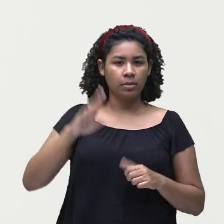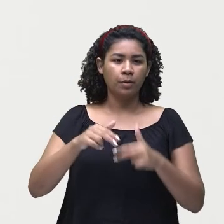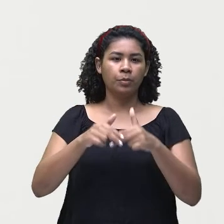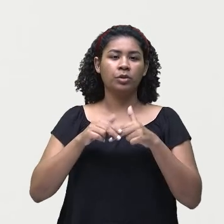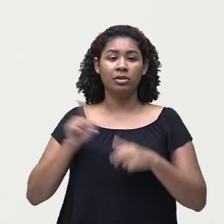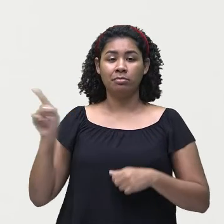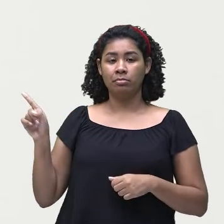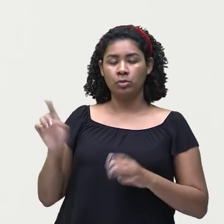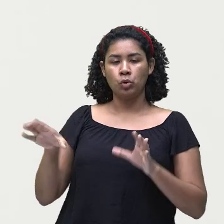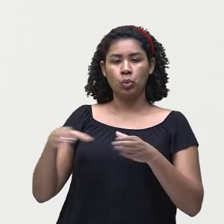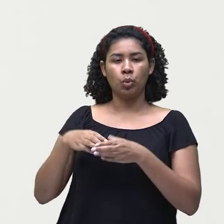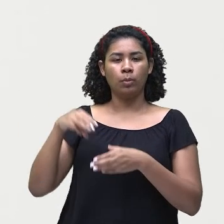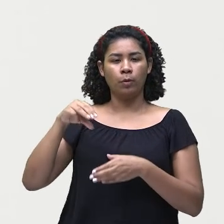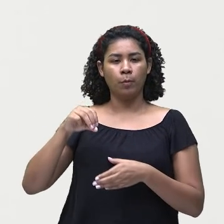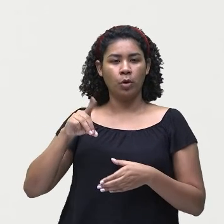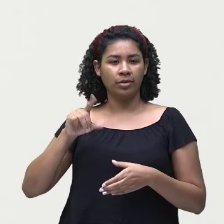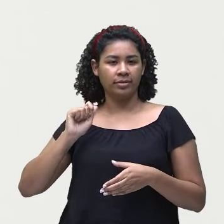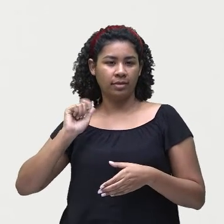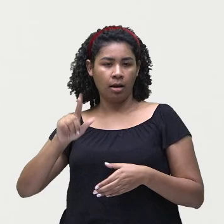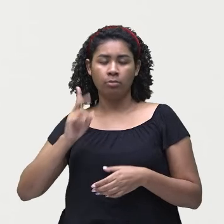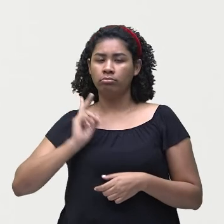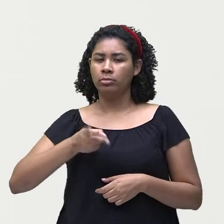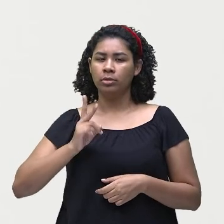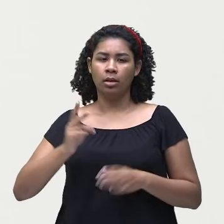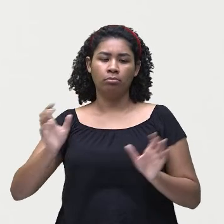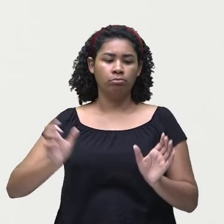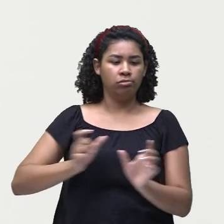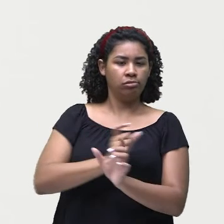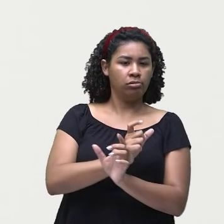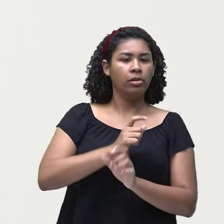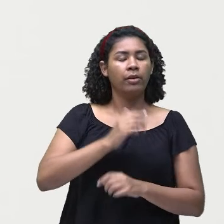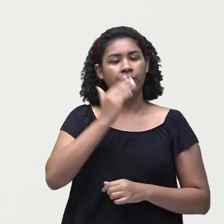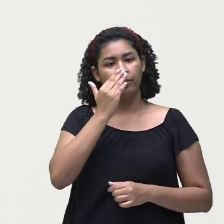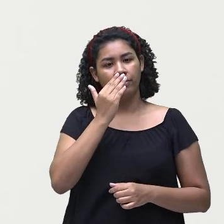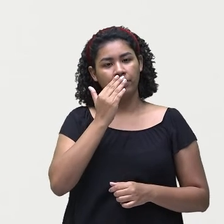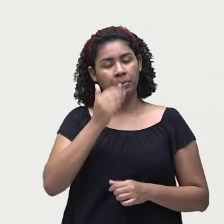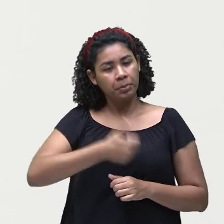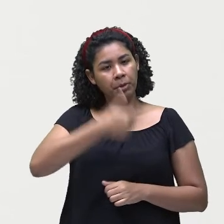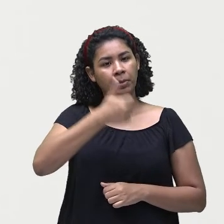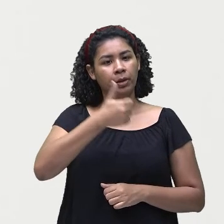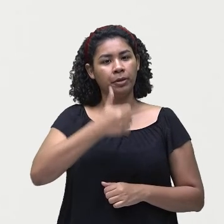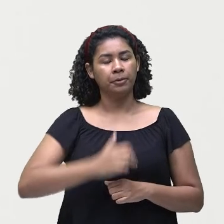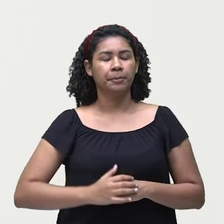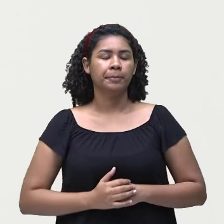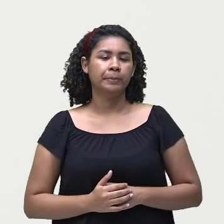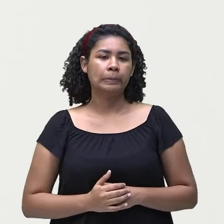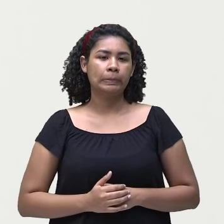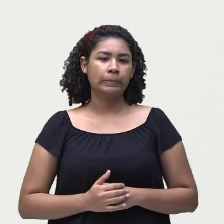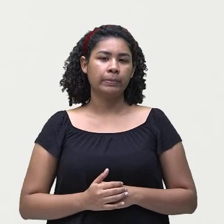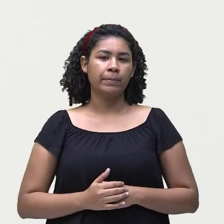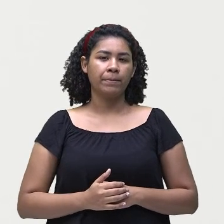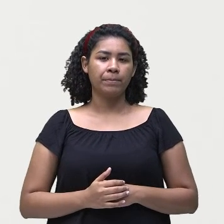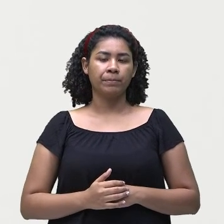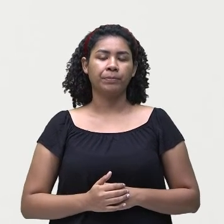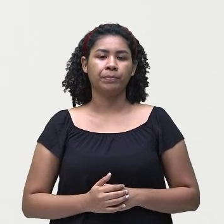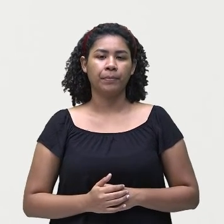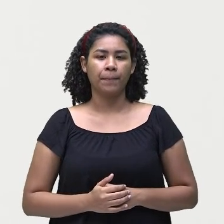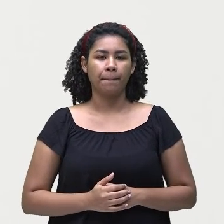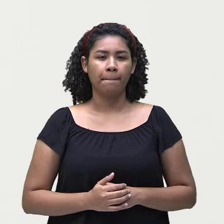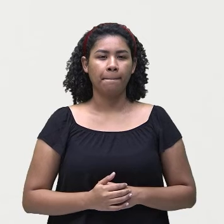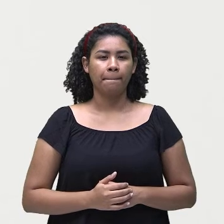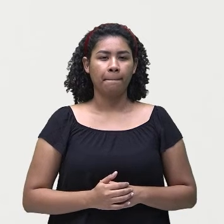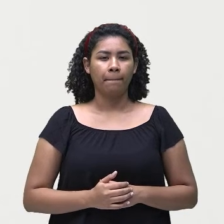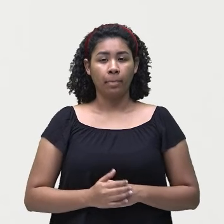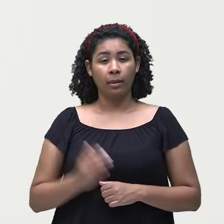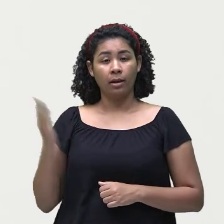verbos modais, eles sempre vão pra frente antes do sujeito. Ok? Vamos em frente. Aqui a gente